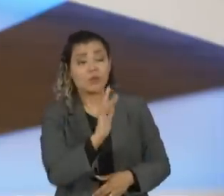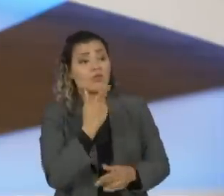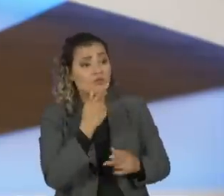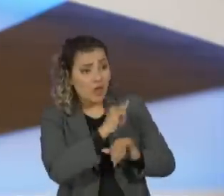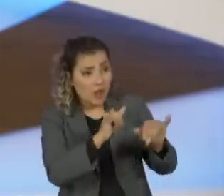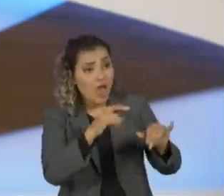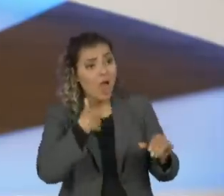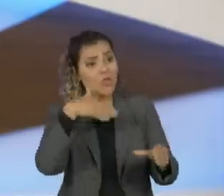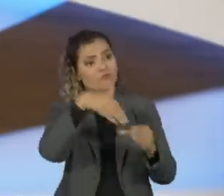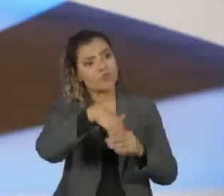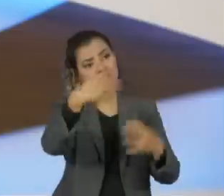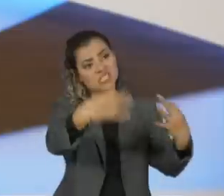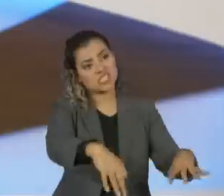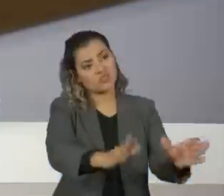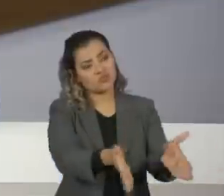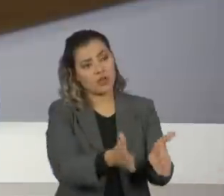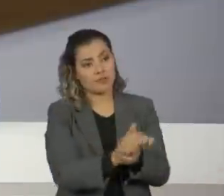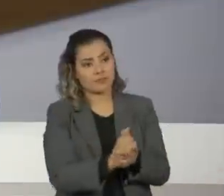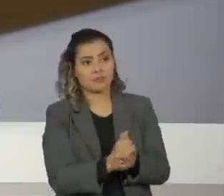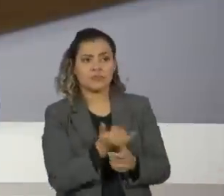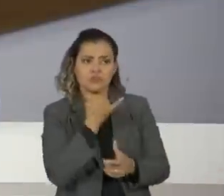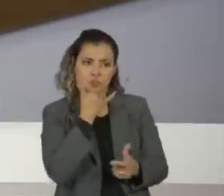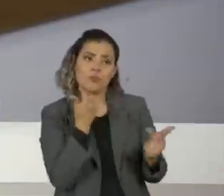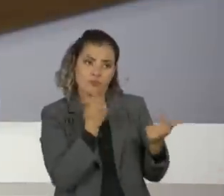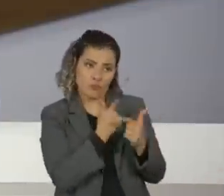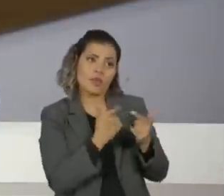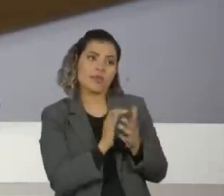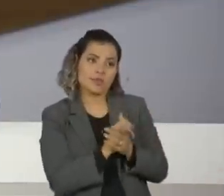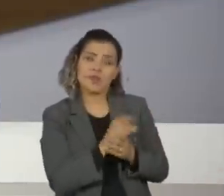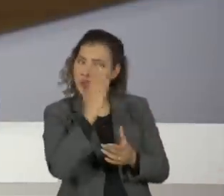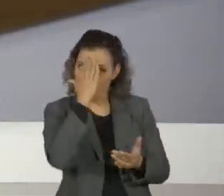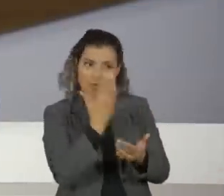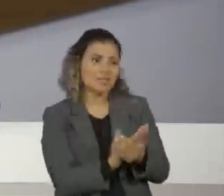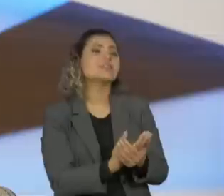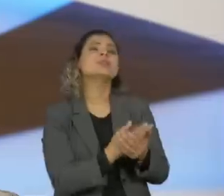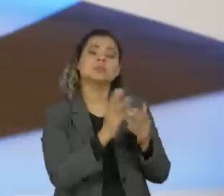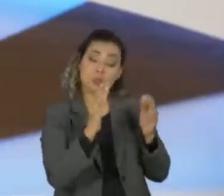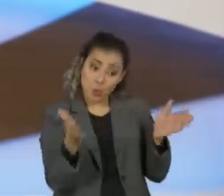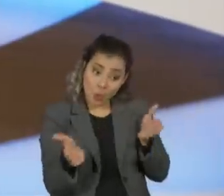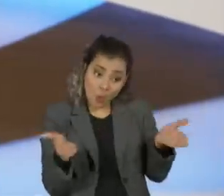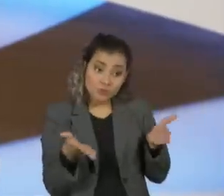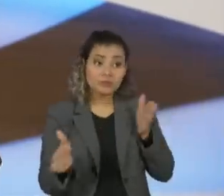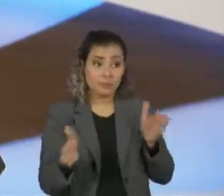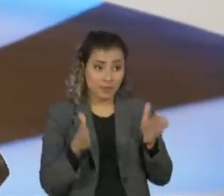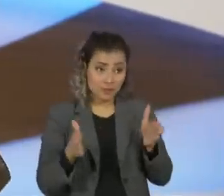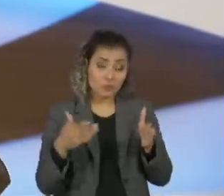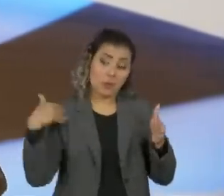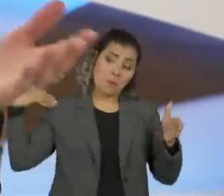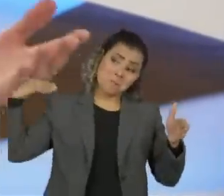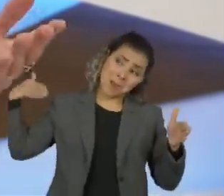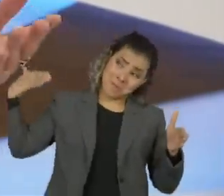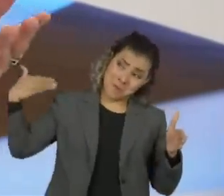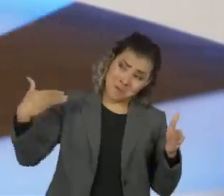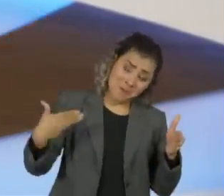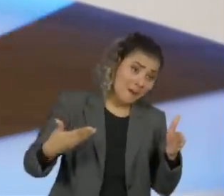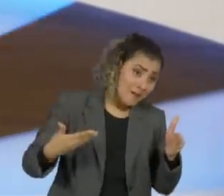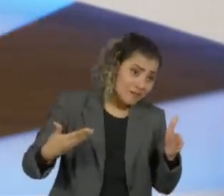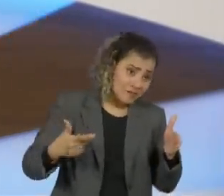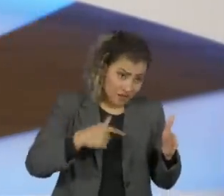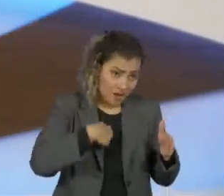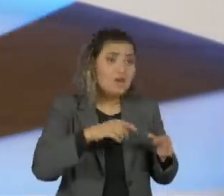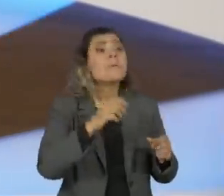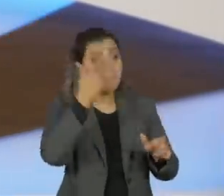que já votou certo, eu morrei de rir, porque eu não acredito que na situação que nós estamos, com as administrações que nós tivemos,